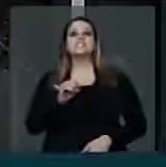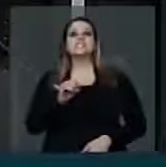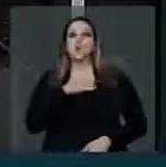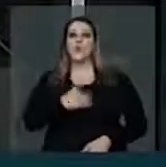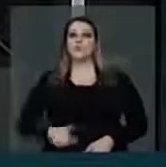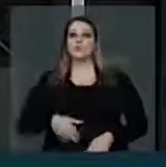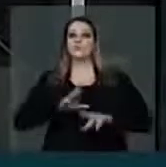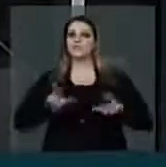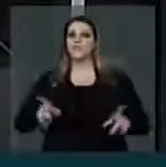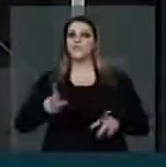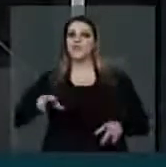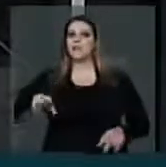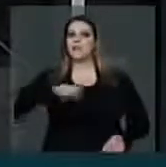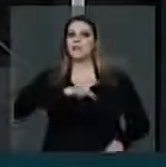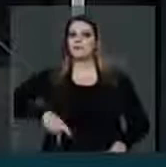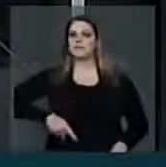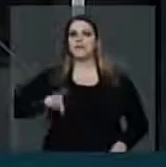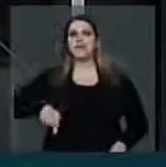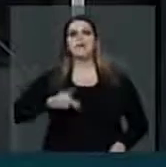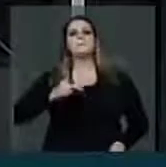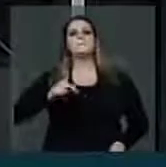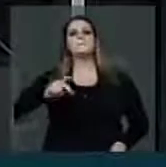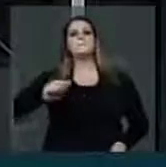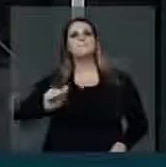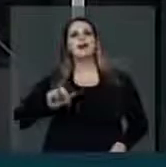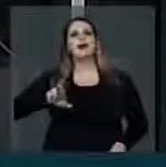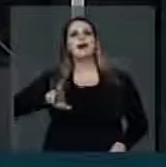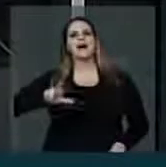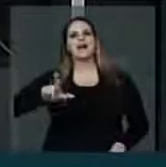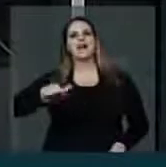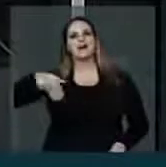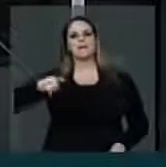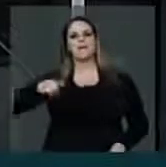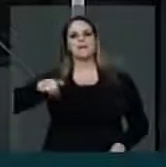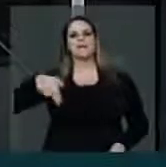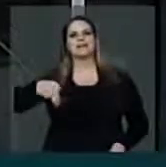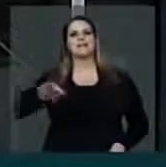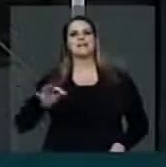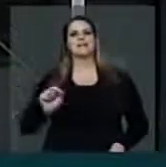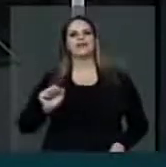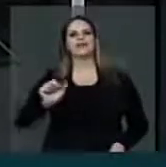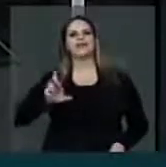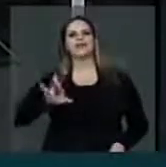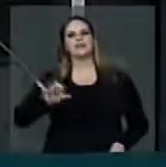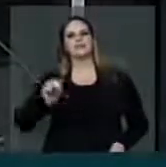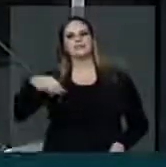deveria ser, e eu defendo, nós já não teríamos mais este governo à frente dessas questões. Mas era isso, Sr. Presidente. Muito obrigado.